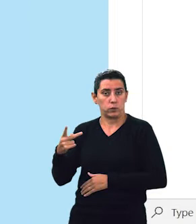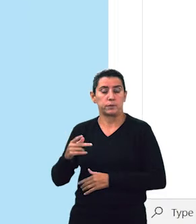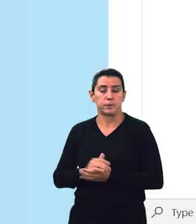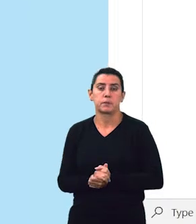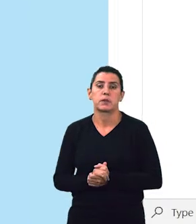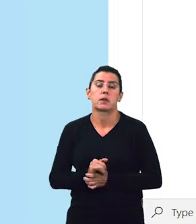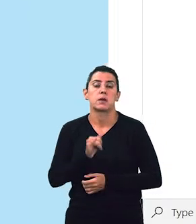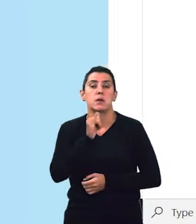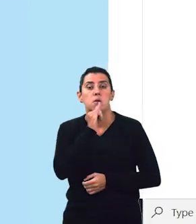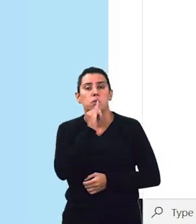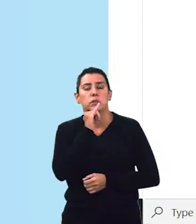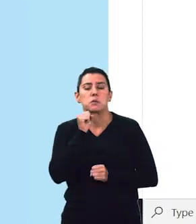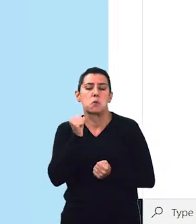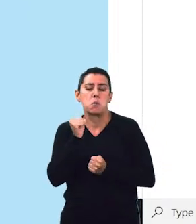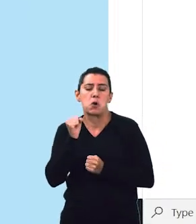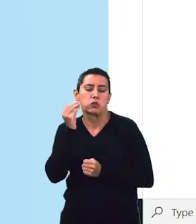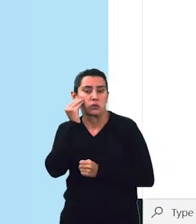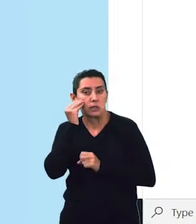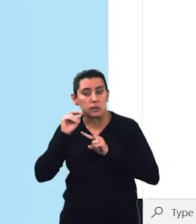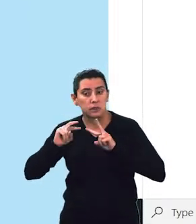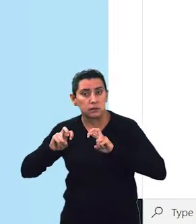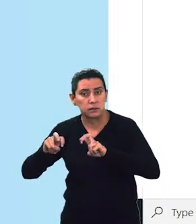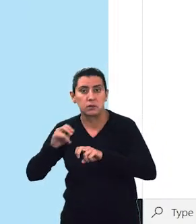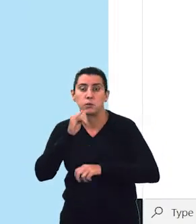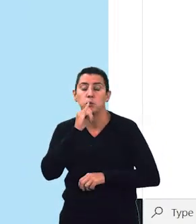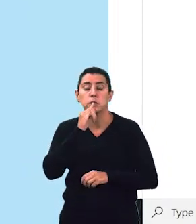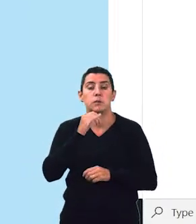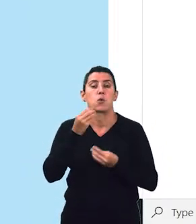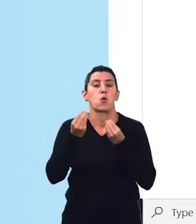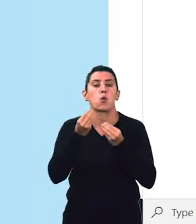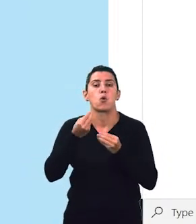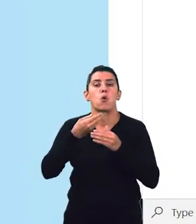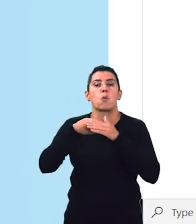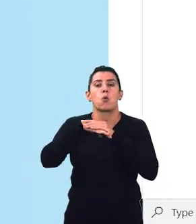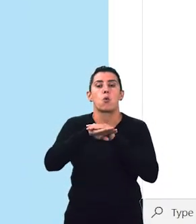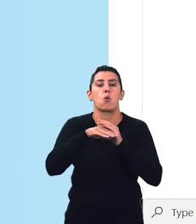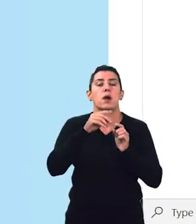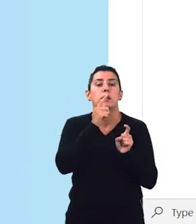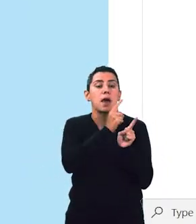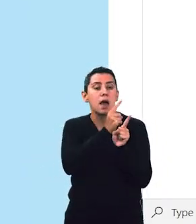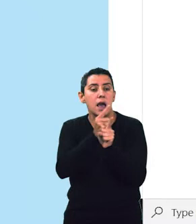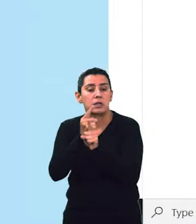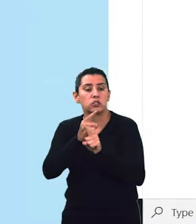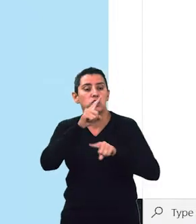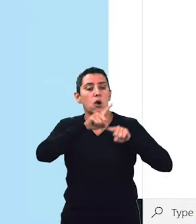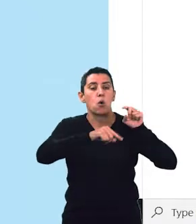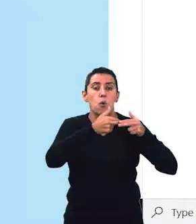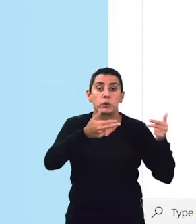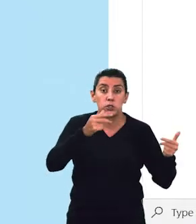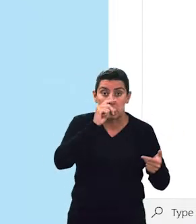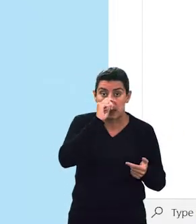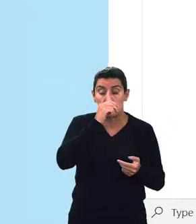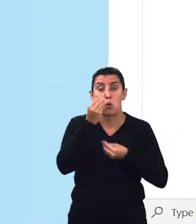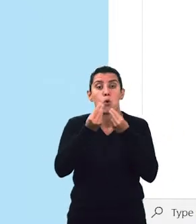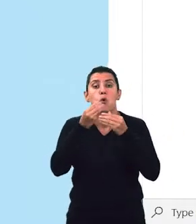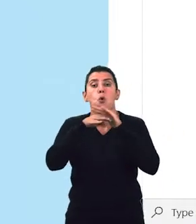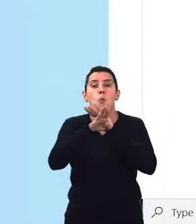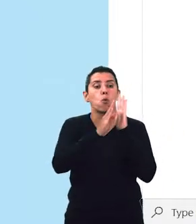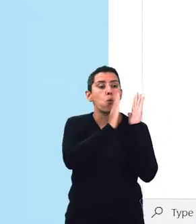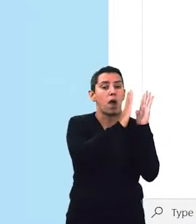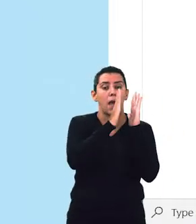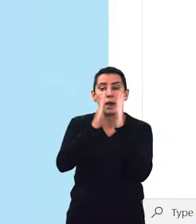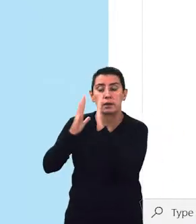que podemos explorar. Classificação de imagens, detecção de objetos, algum tipo de previsão em cima de